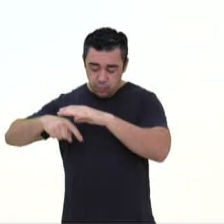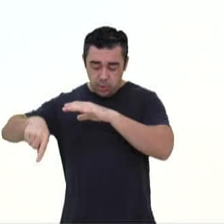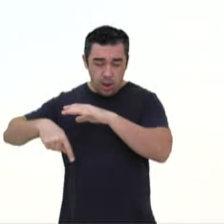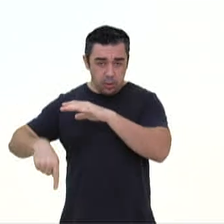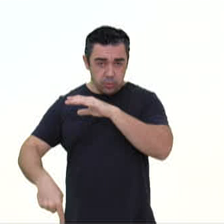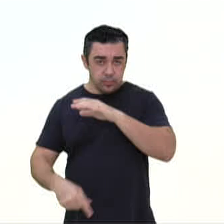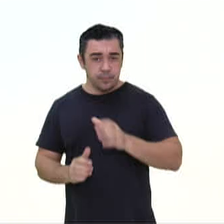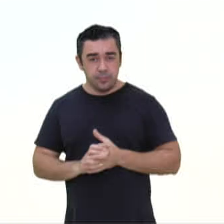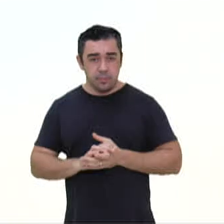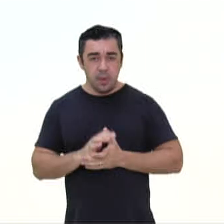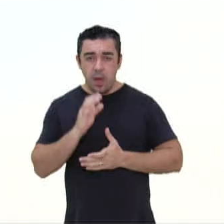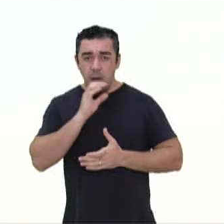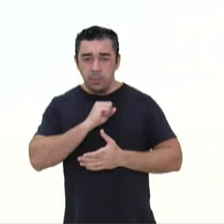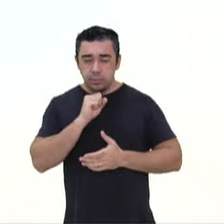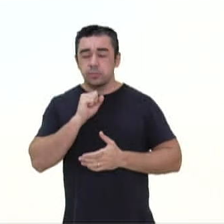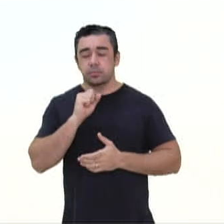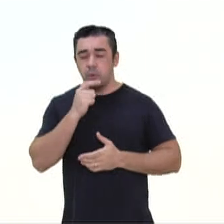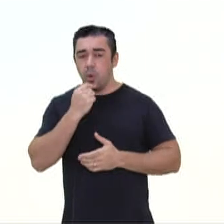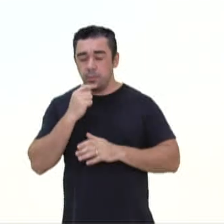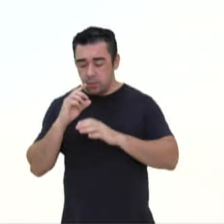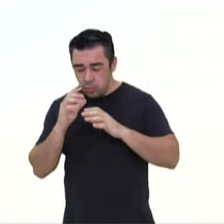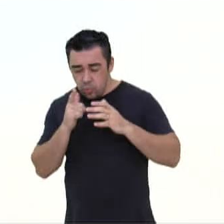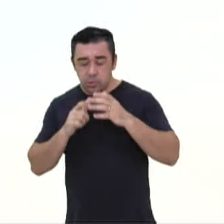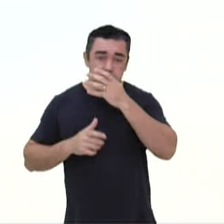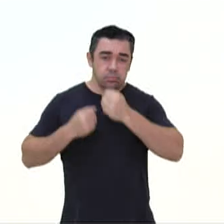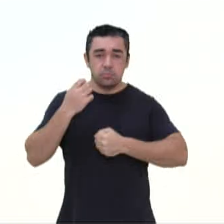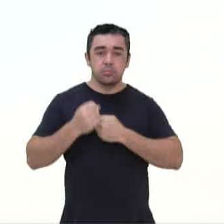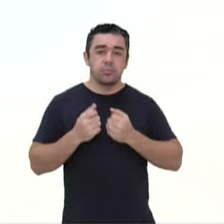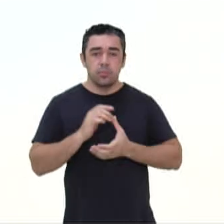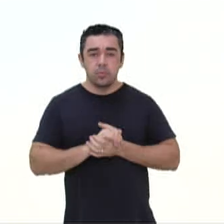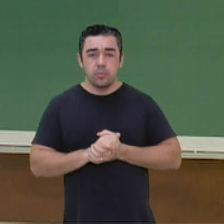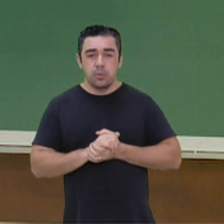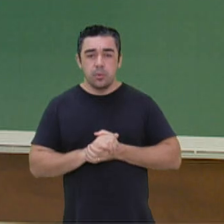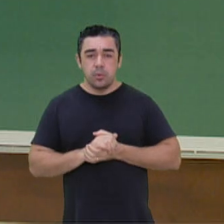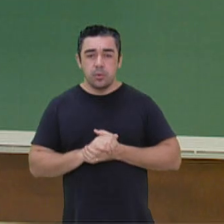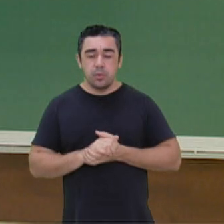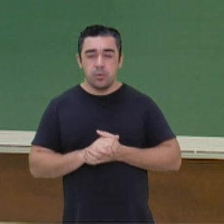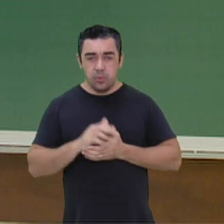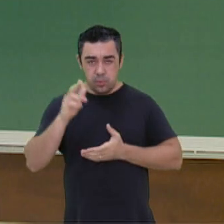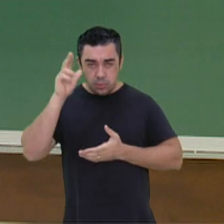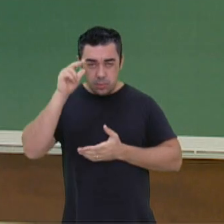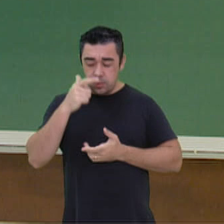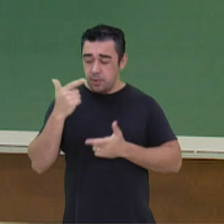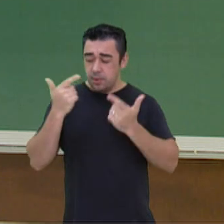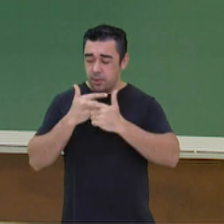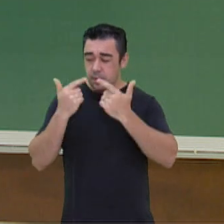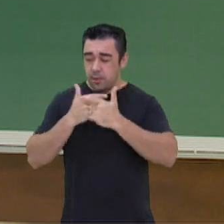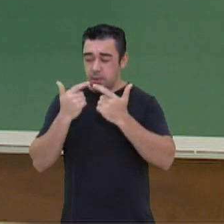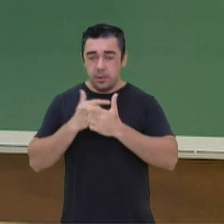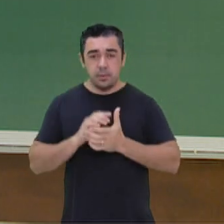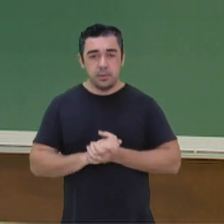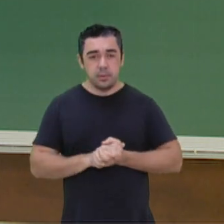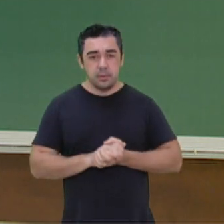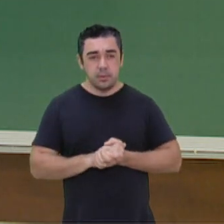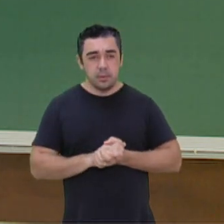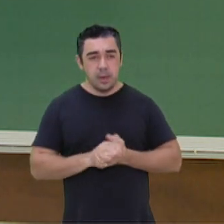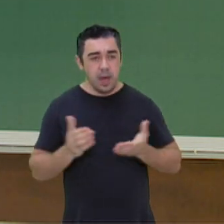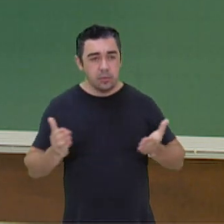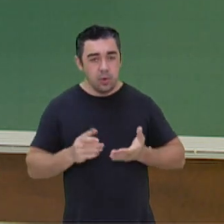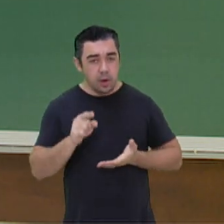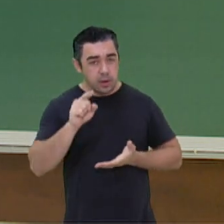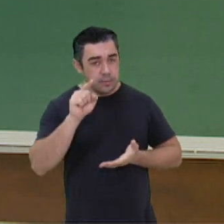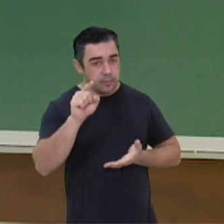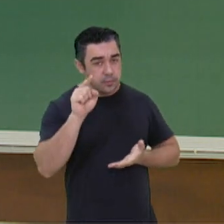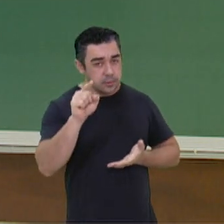logo conseguiu se levantar. O jumento começou a caçoar do seu dono, rindo e... Agora o